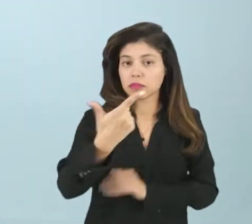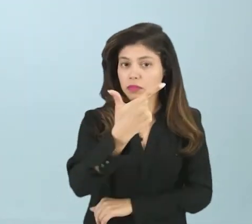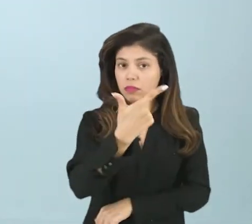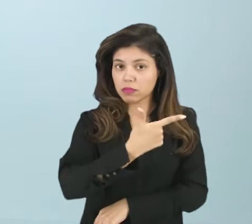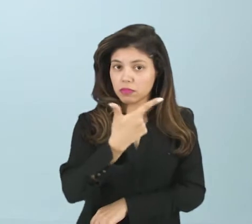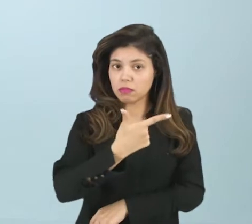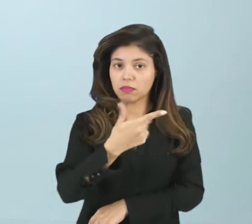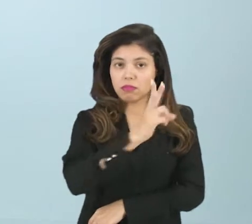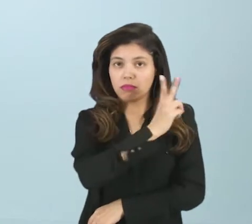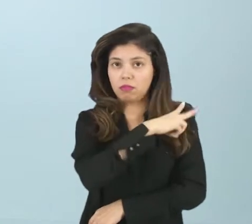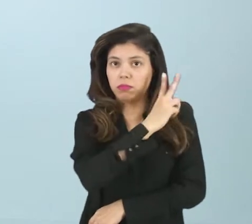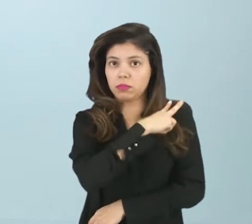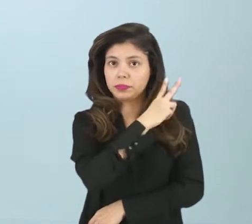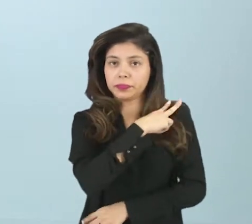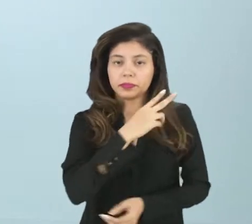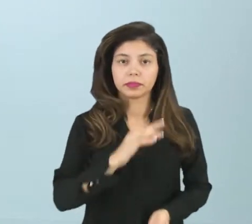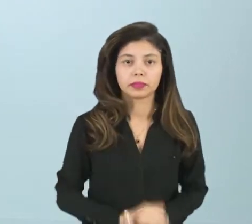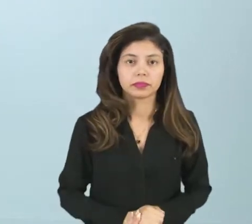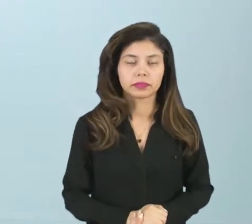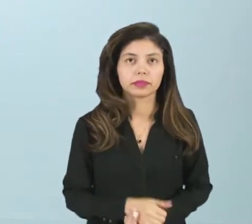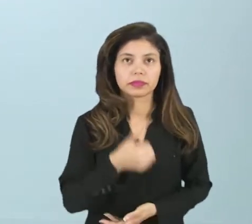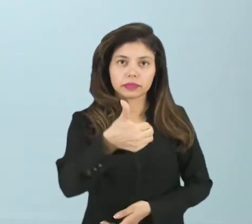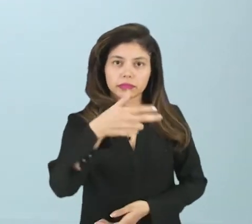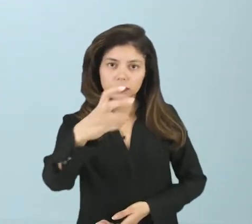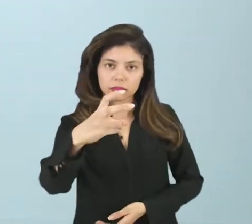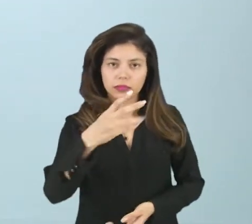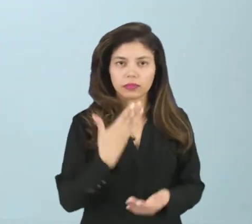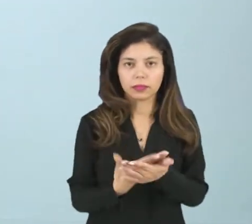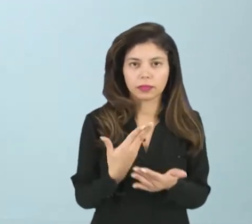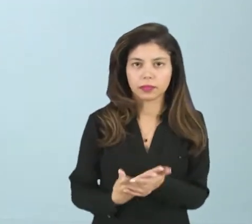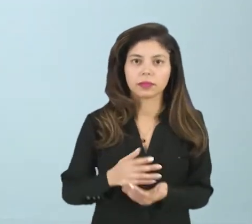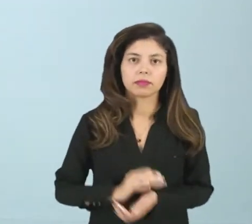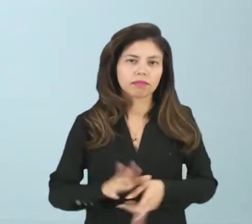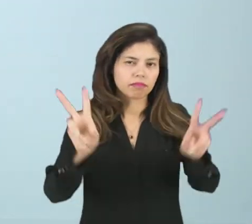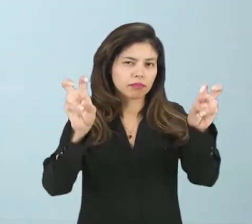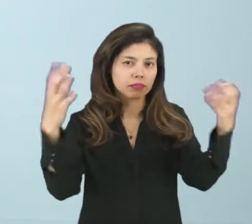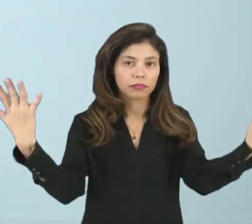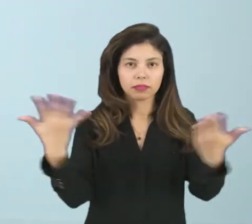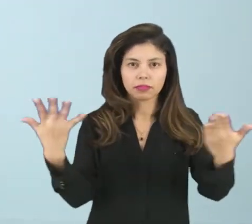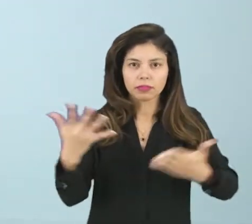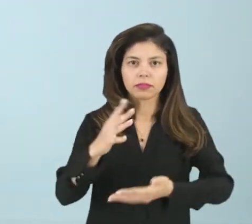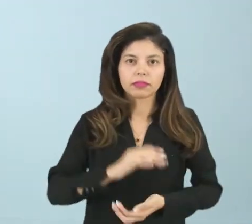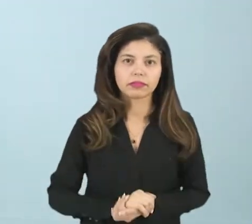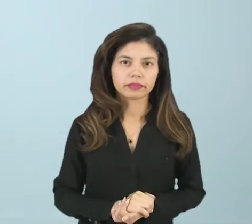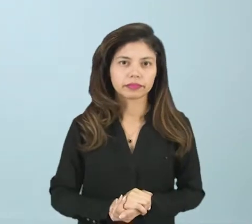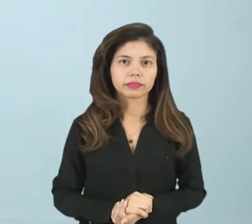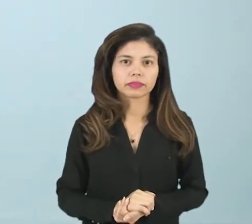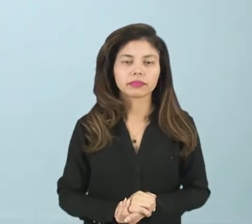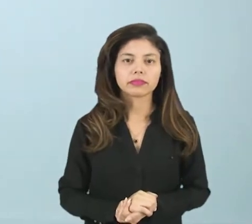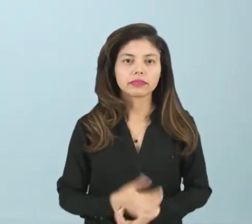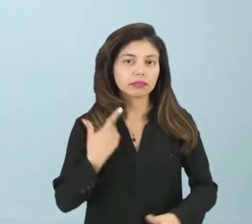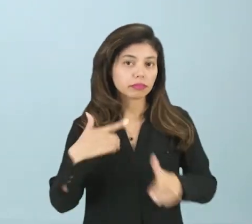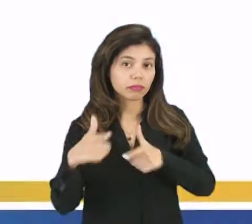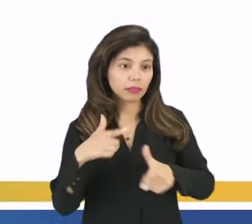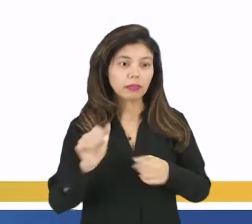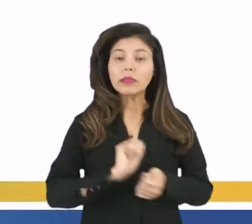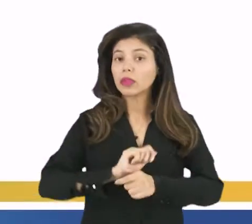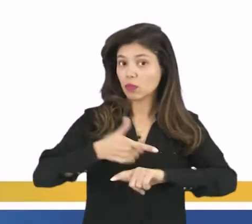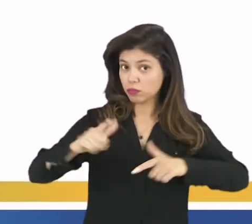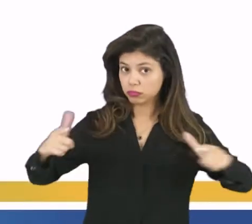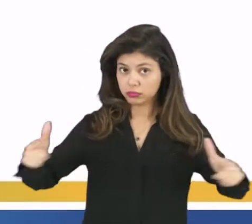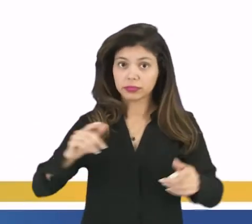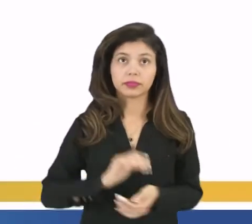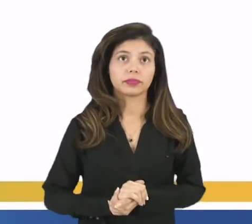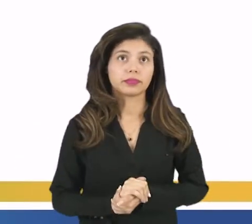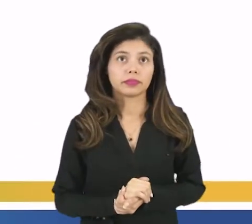série e na 15ª aula e a temática da aula de hoje, vamos estar trabalhando a ampliação do